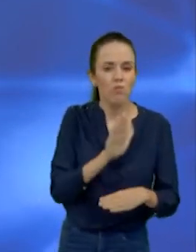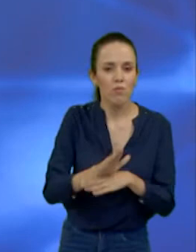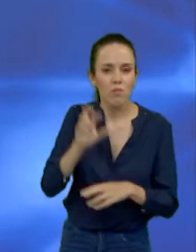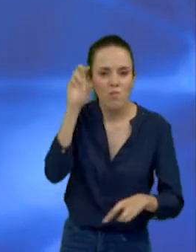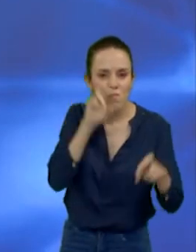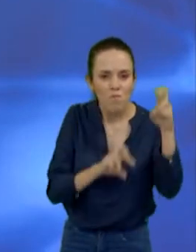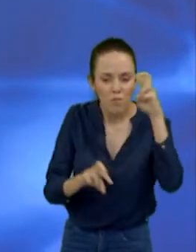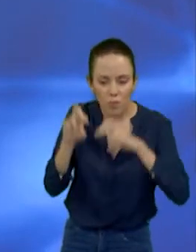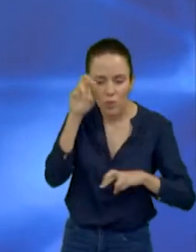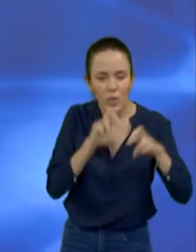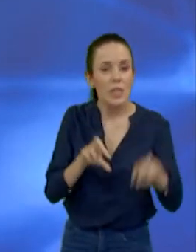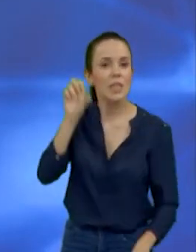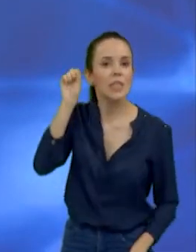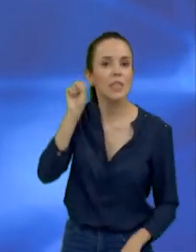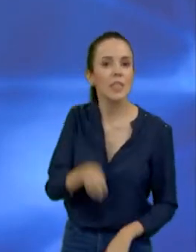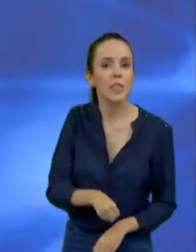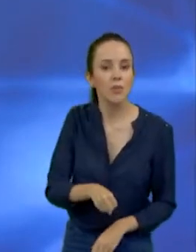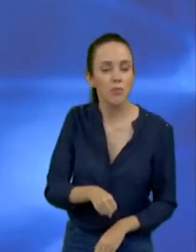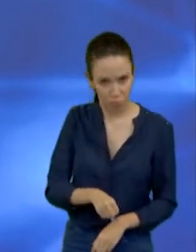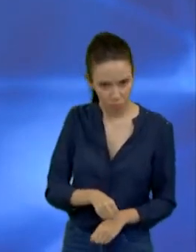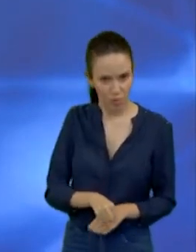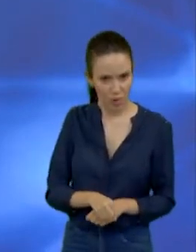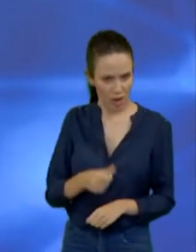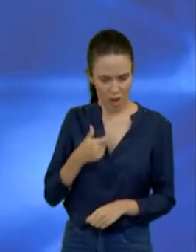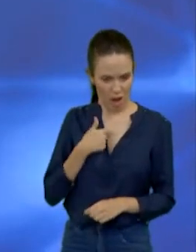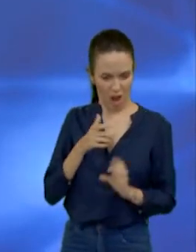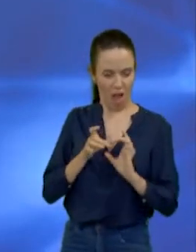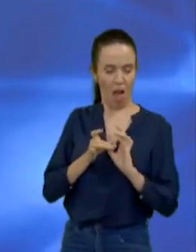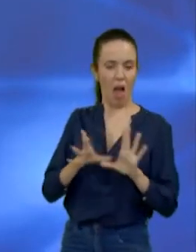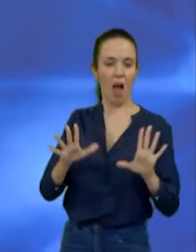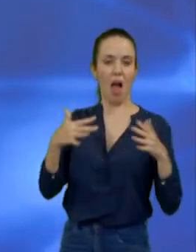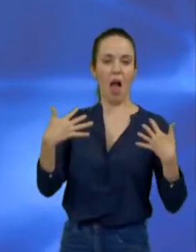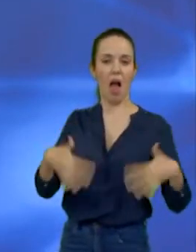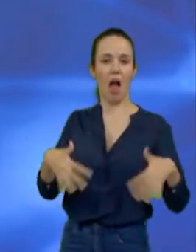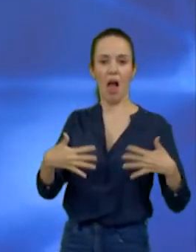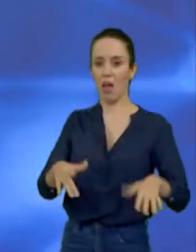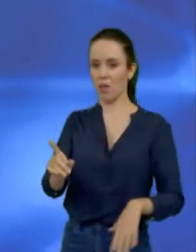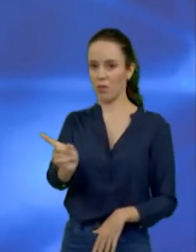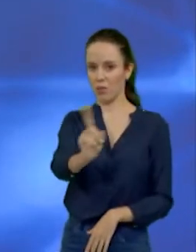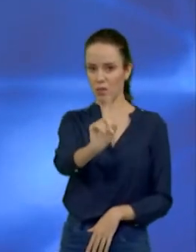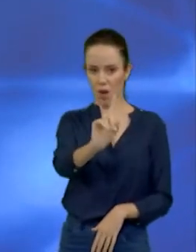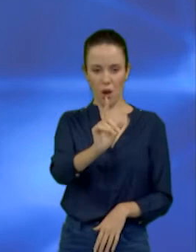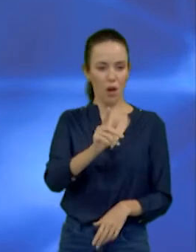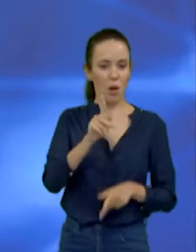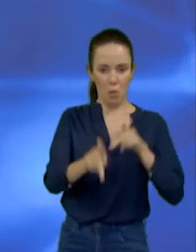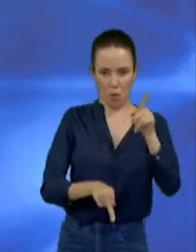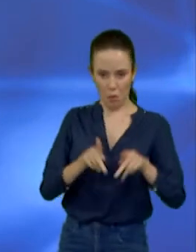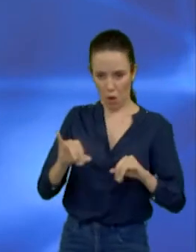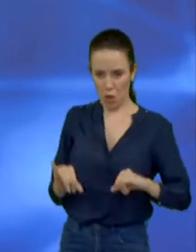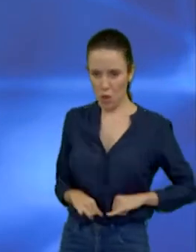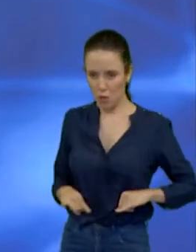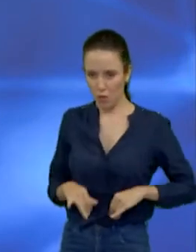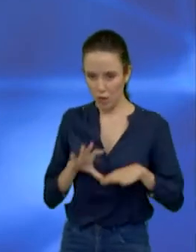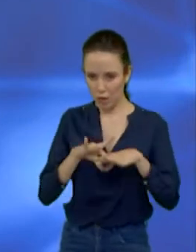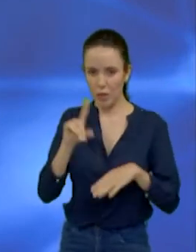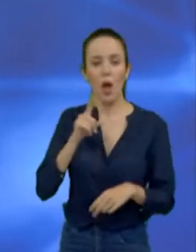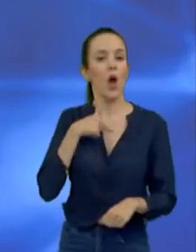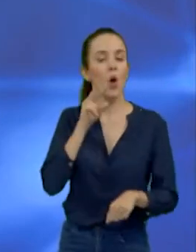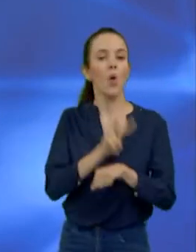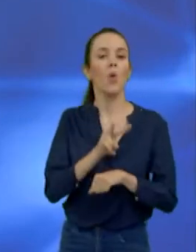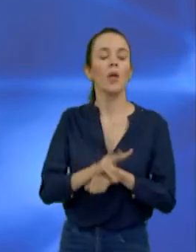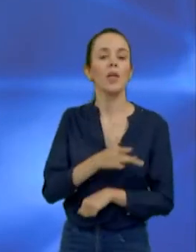que a minha conduta e a sua conduta não deixará São Sebastião ficar aí doente, mas, sim, cuidando da sua saúde.